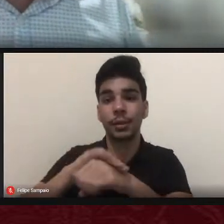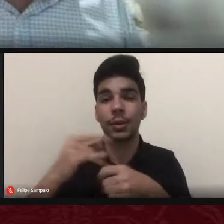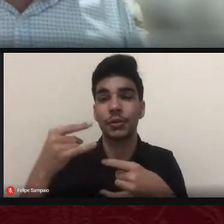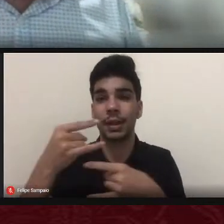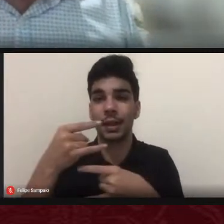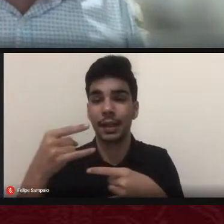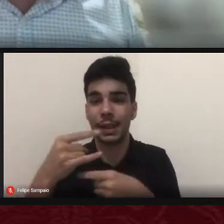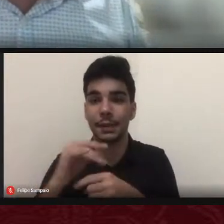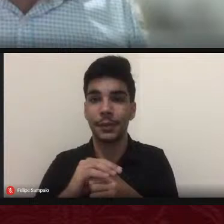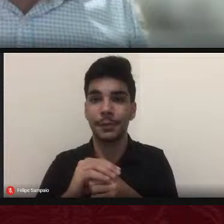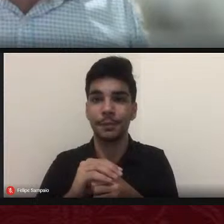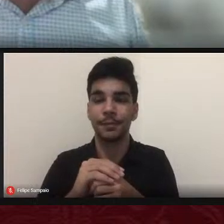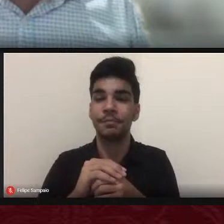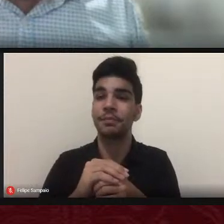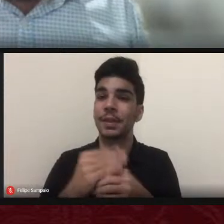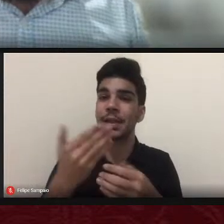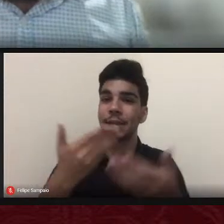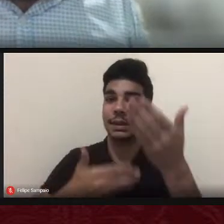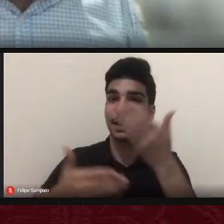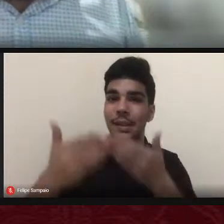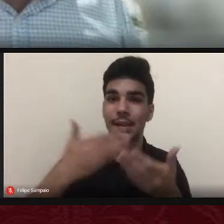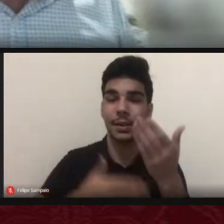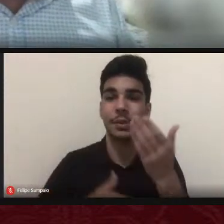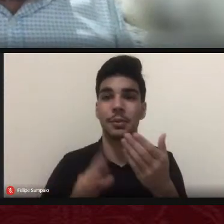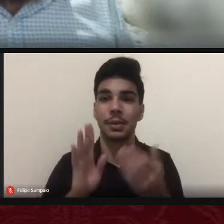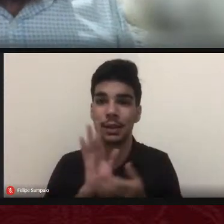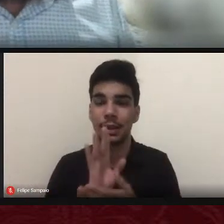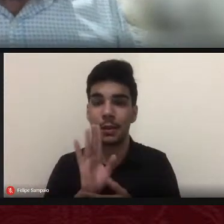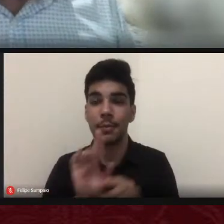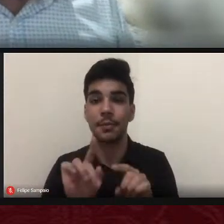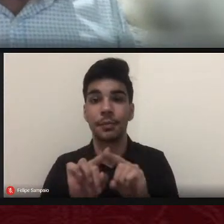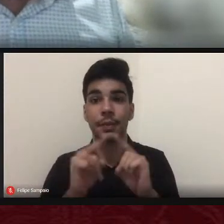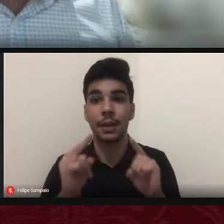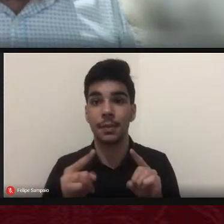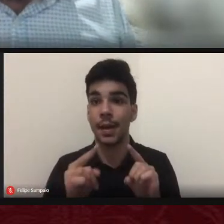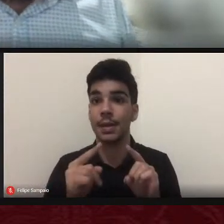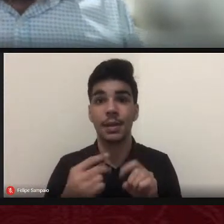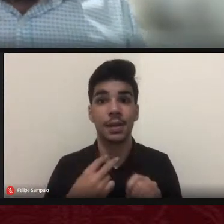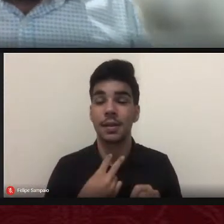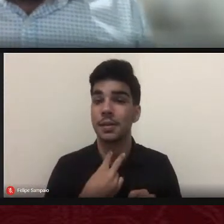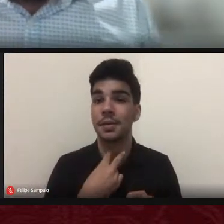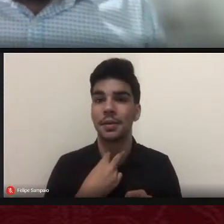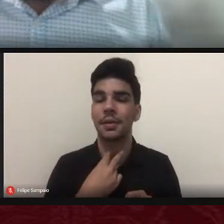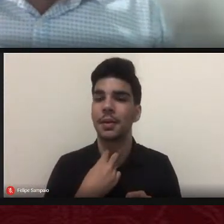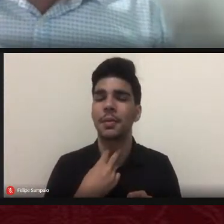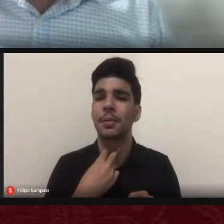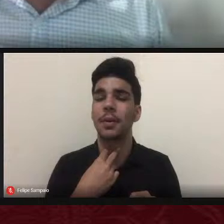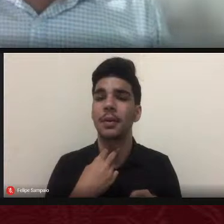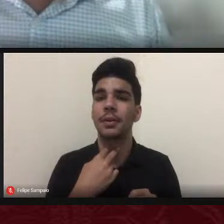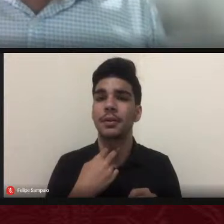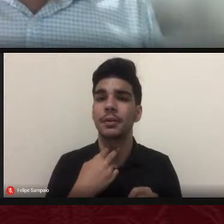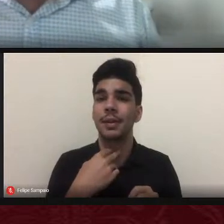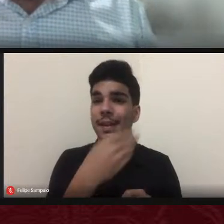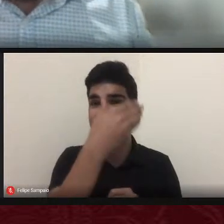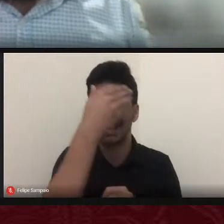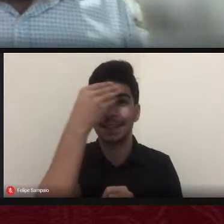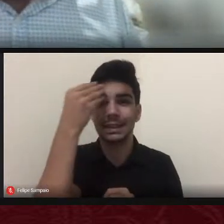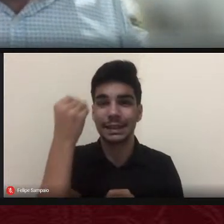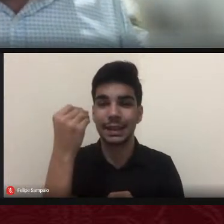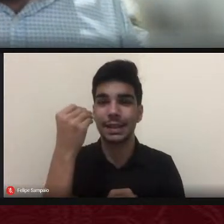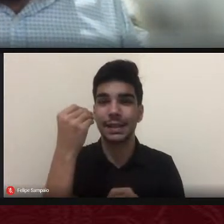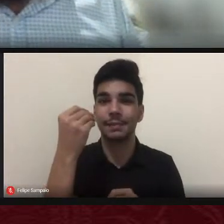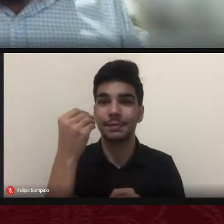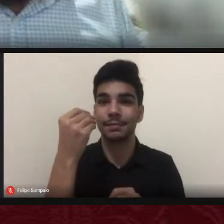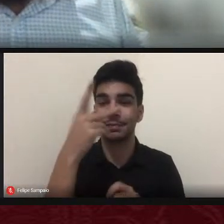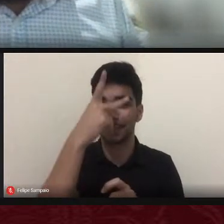tão profícua que temos aqui mas não poderiam ficar evidentemente esquecidos de modo algum